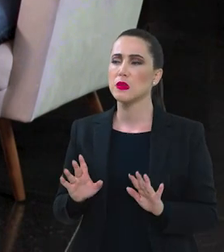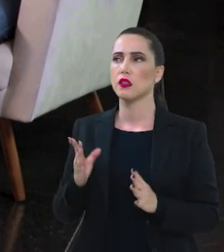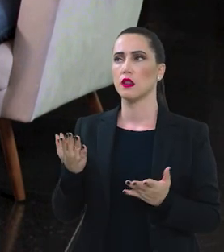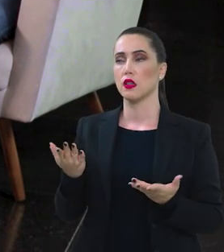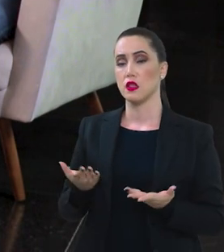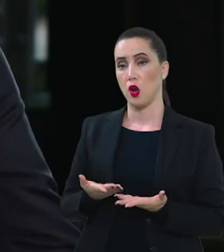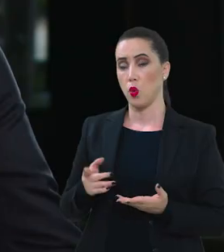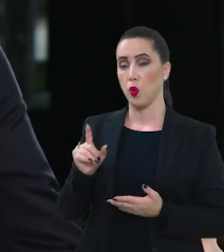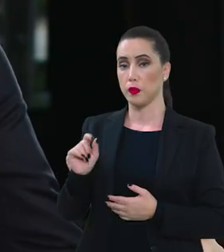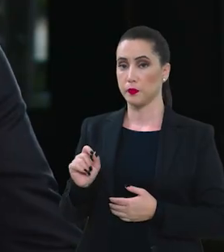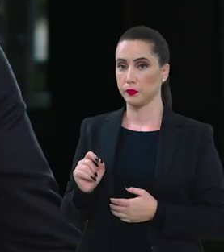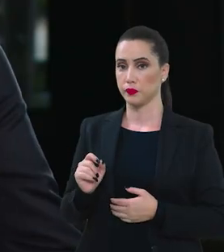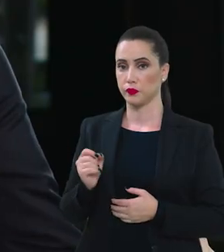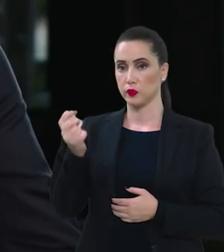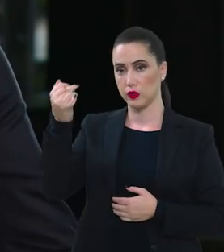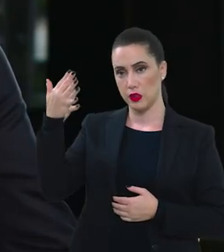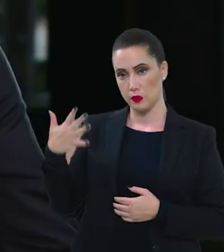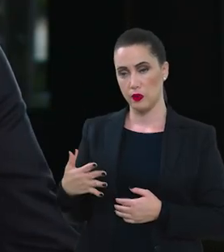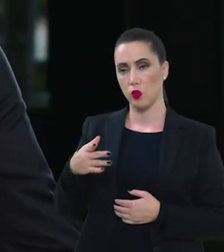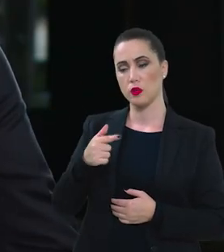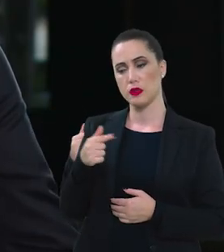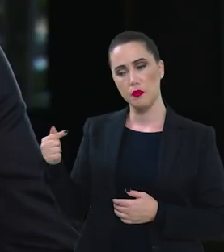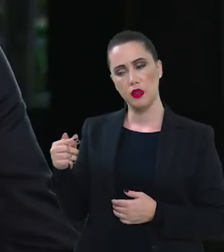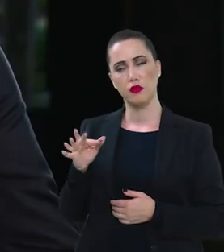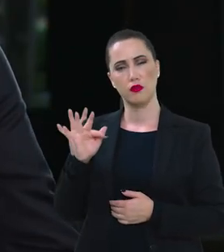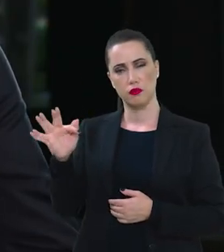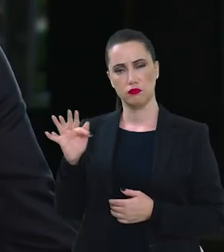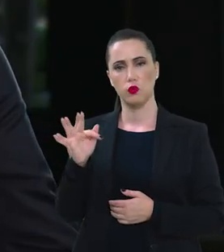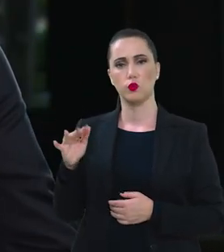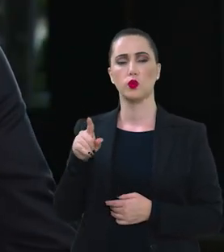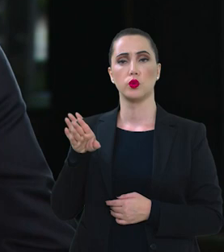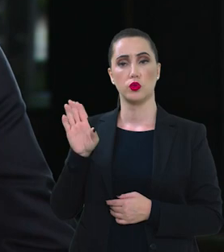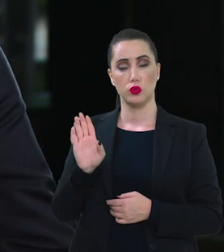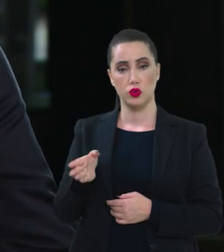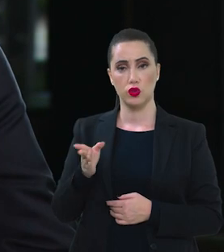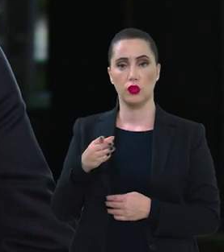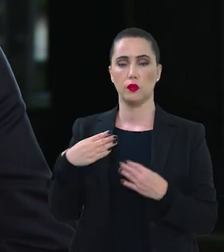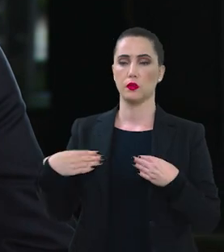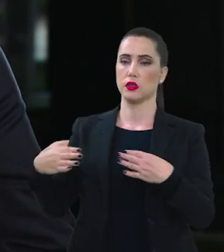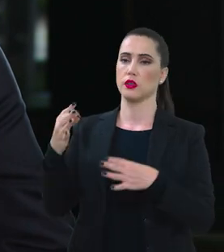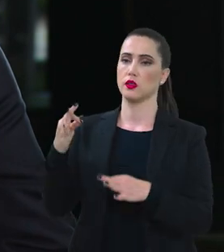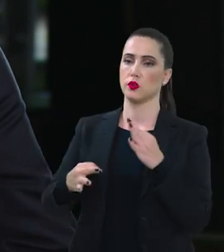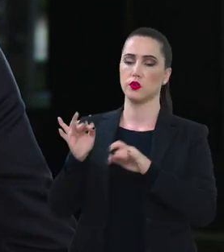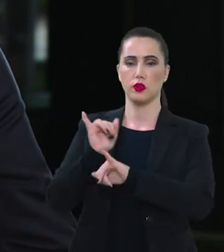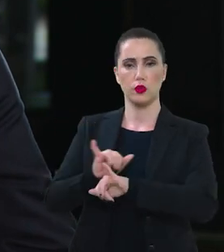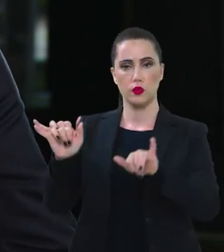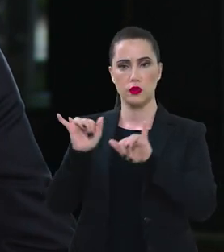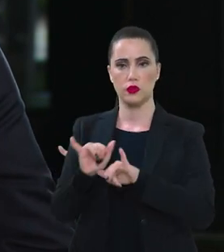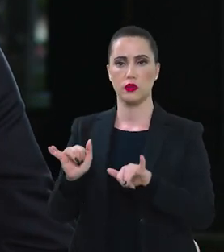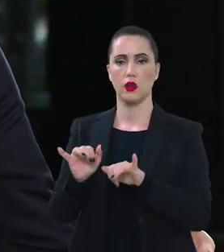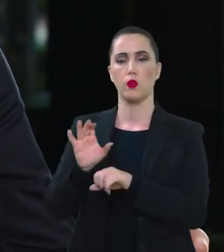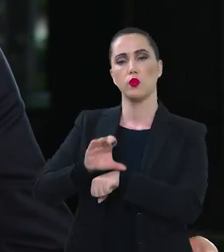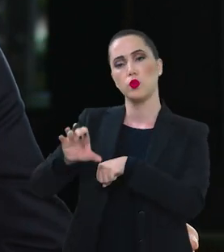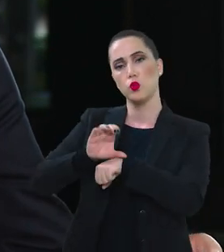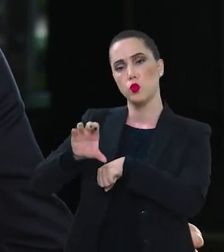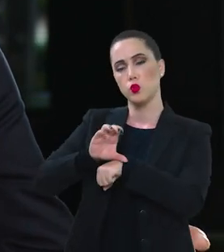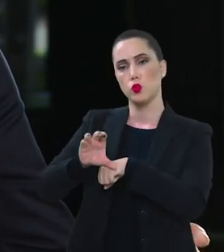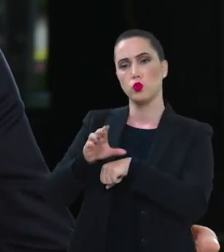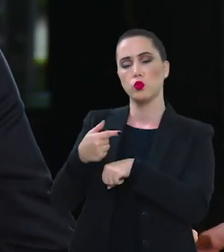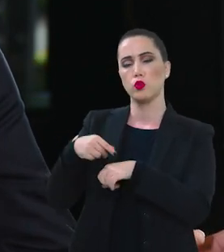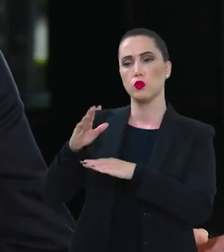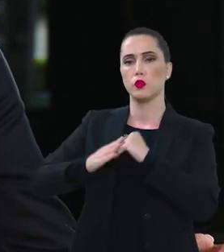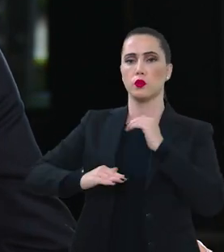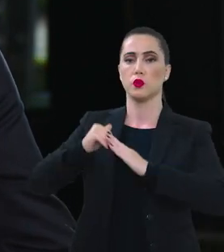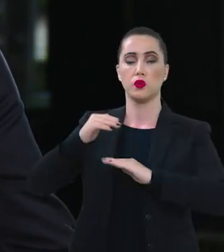Agora, você falou que nas próximas semanas o Ministério da Justiça e Segurança Pública deve anunciar esses cursos de